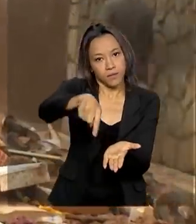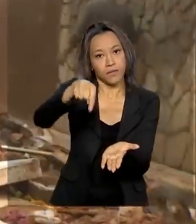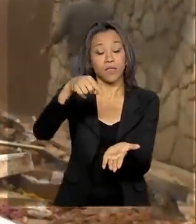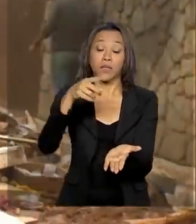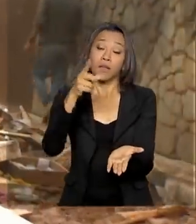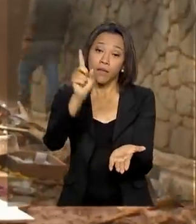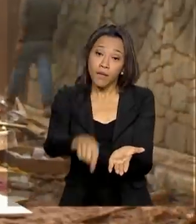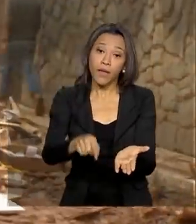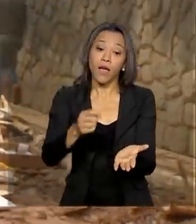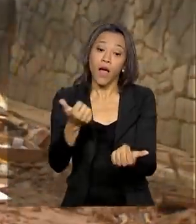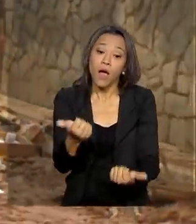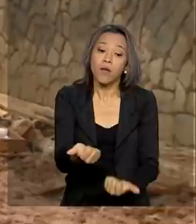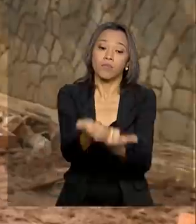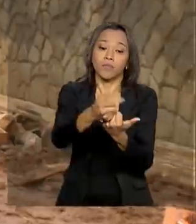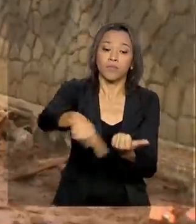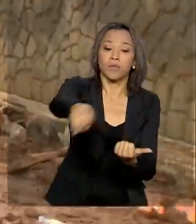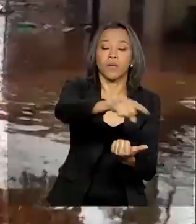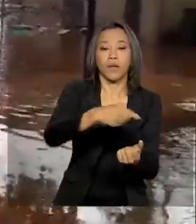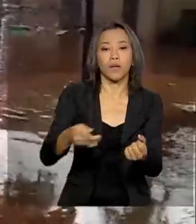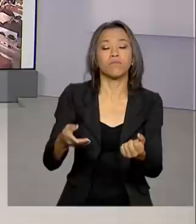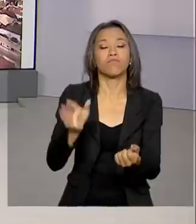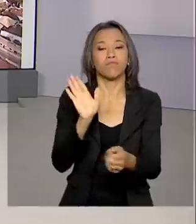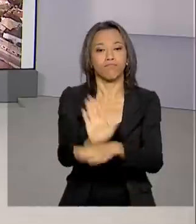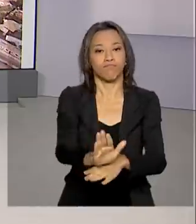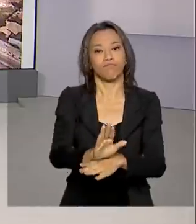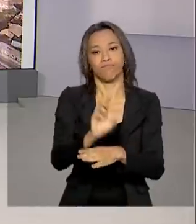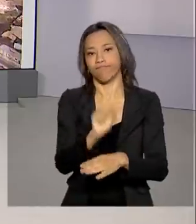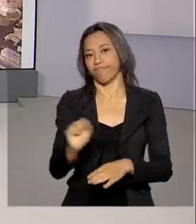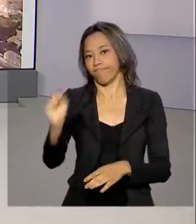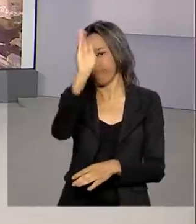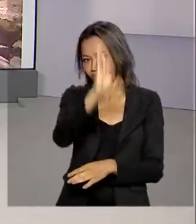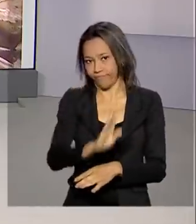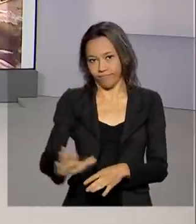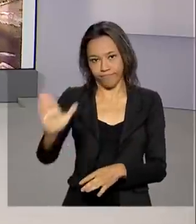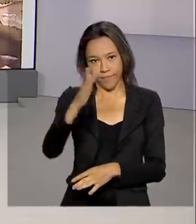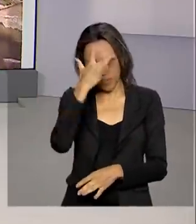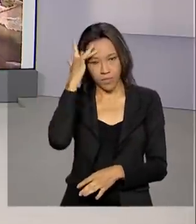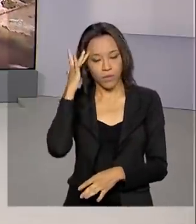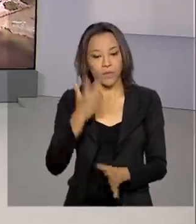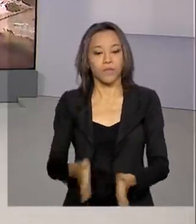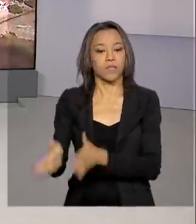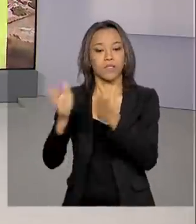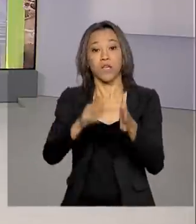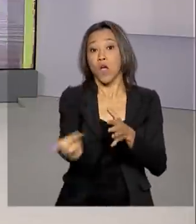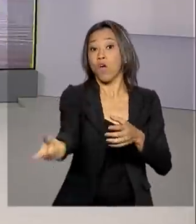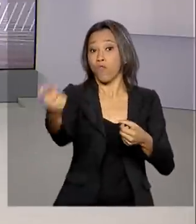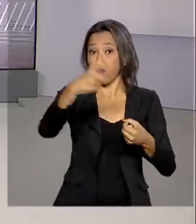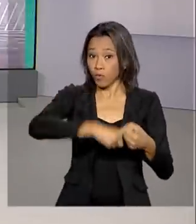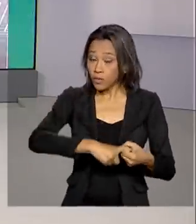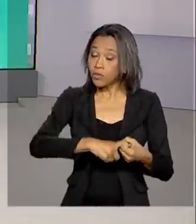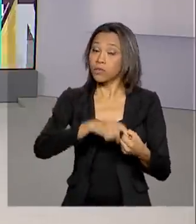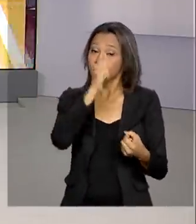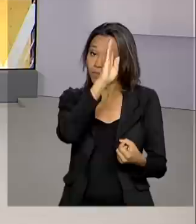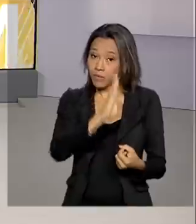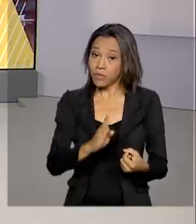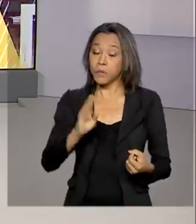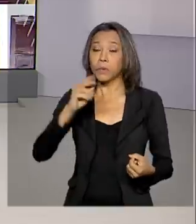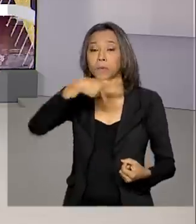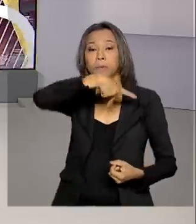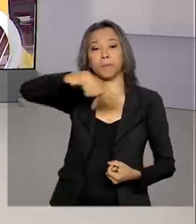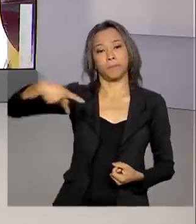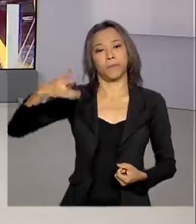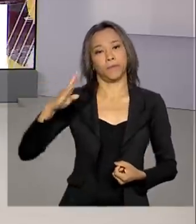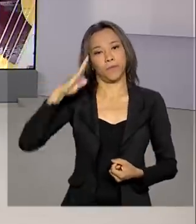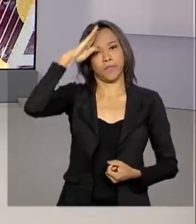voltadas ao socorro e assistência em todo o país. De volta ao Brasil, depois de viagem à Índia, o presidente Jair Bolsonaro